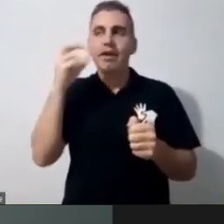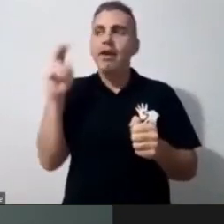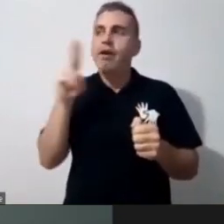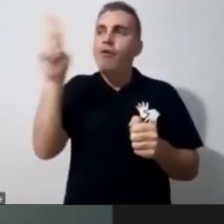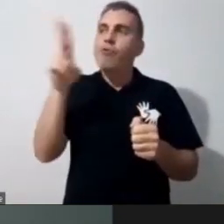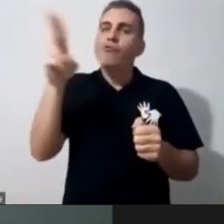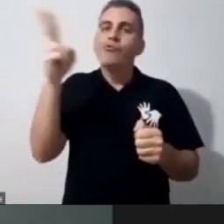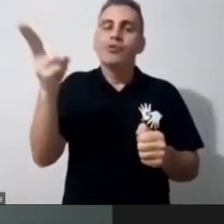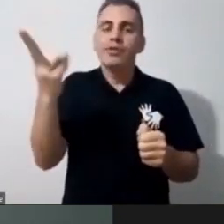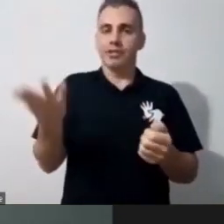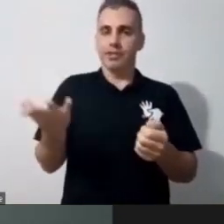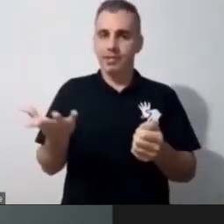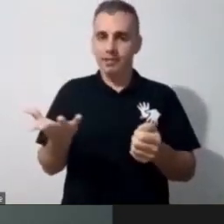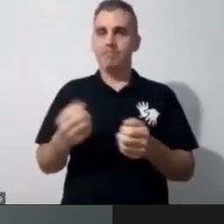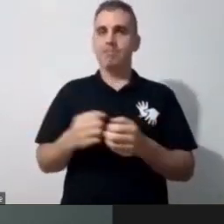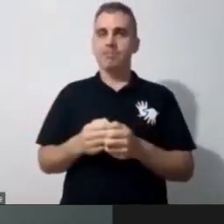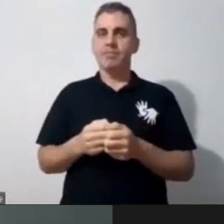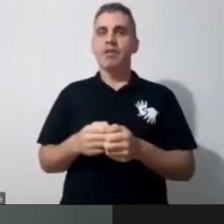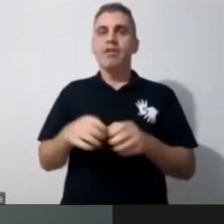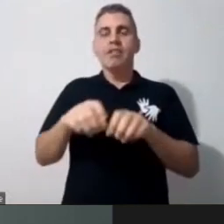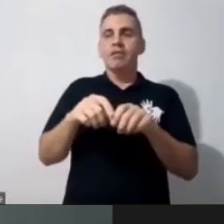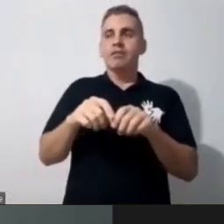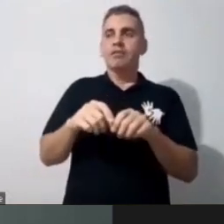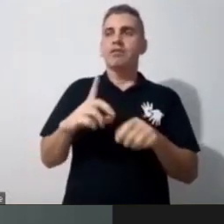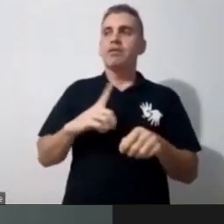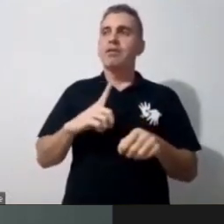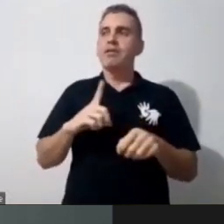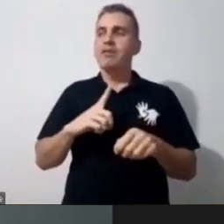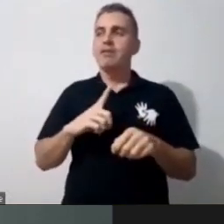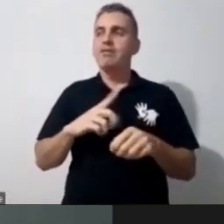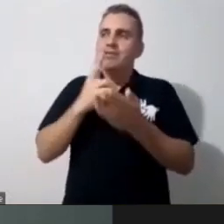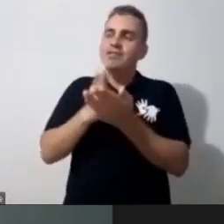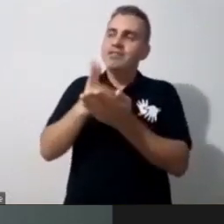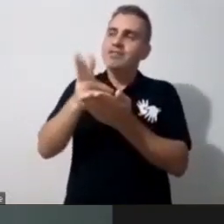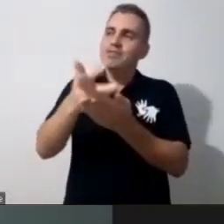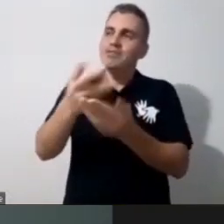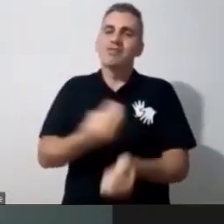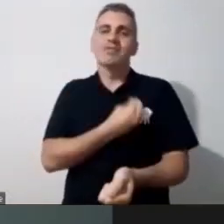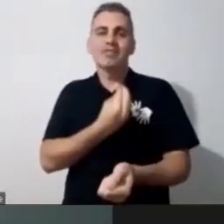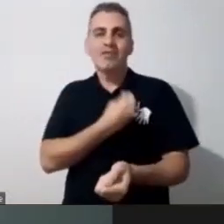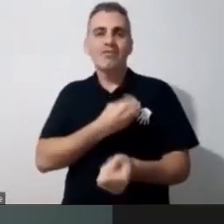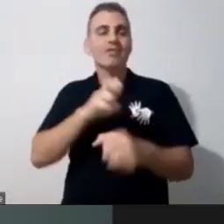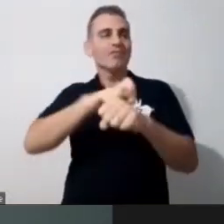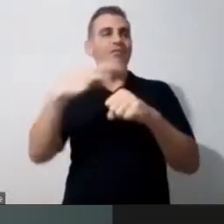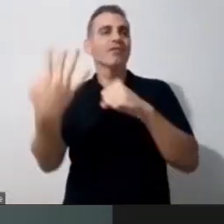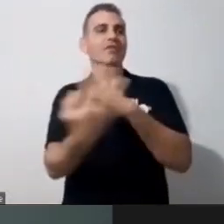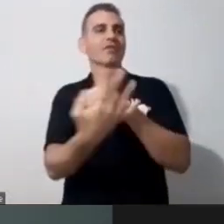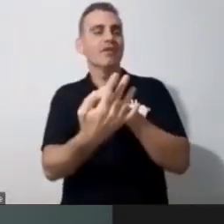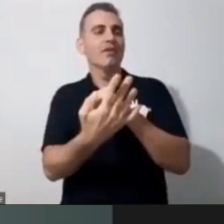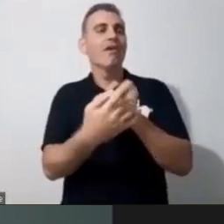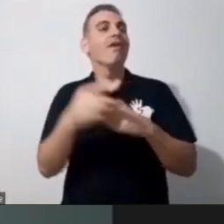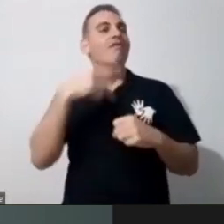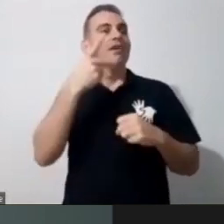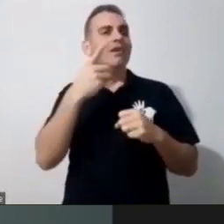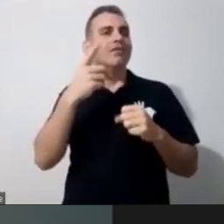formando as nossas histórias da pandemia. Daqui a pouco a gente vai reforçar isso, contando as memórias que a gente fez enquanto